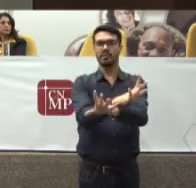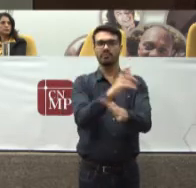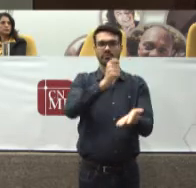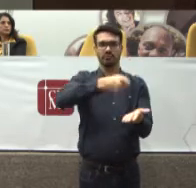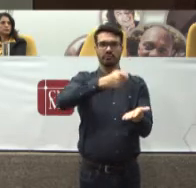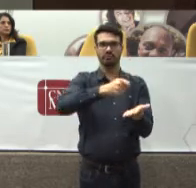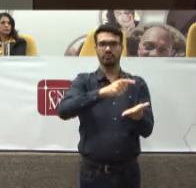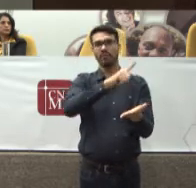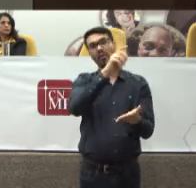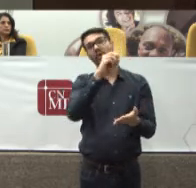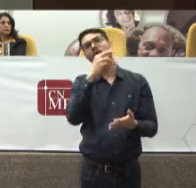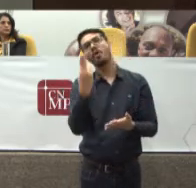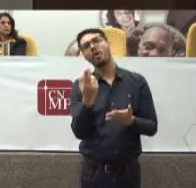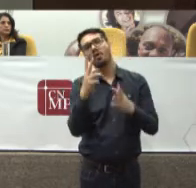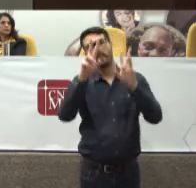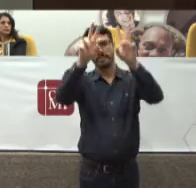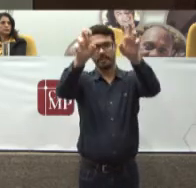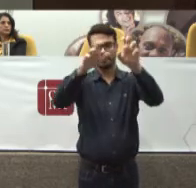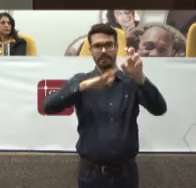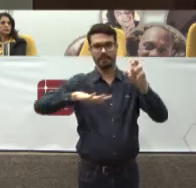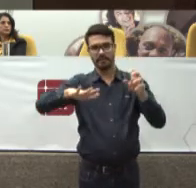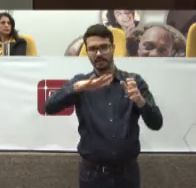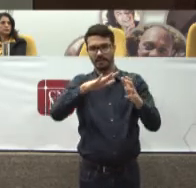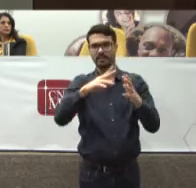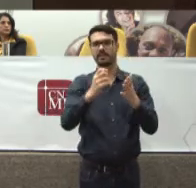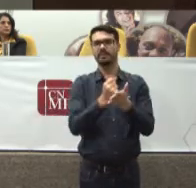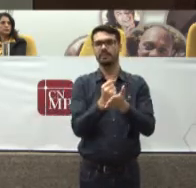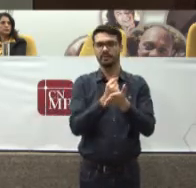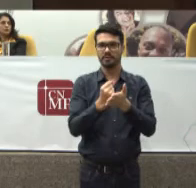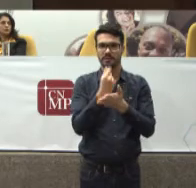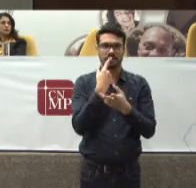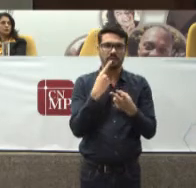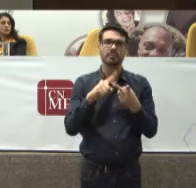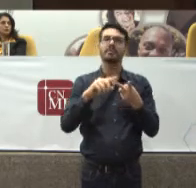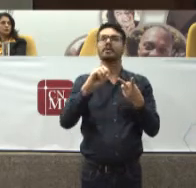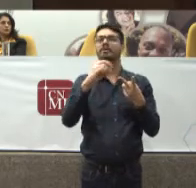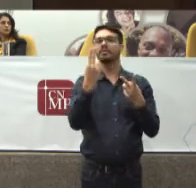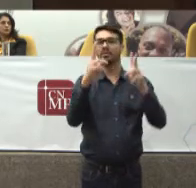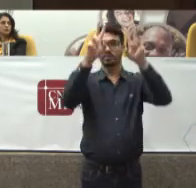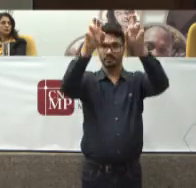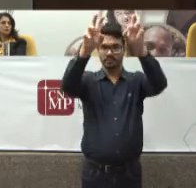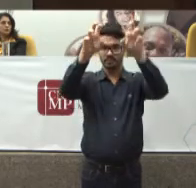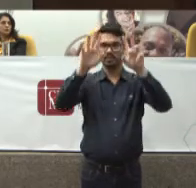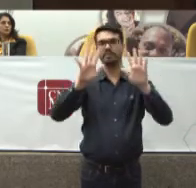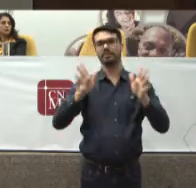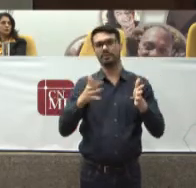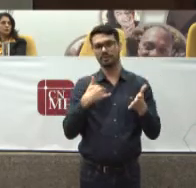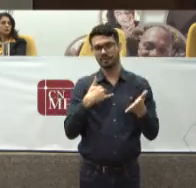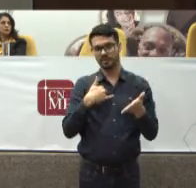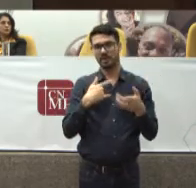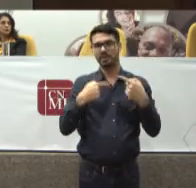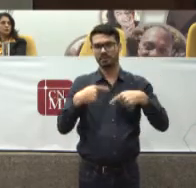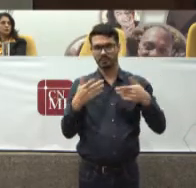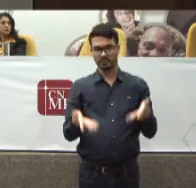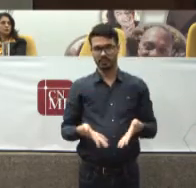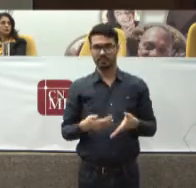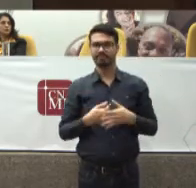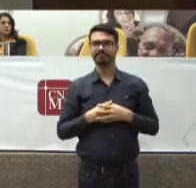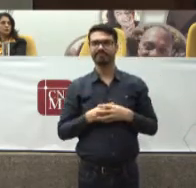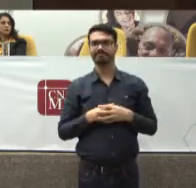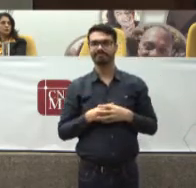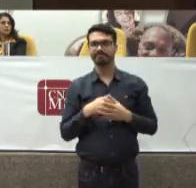Ou sobre Os procedimentos Mais judicializados Hoje Que em breve As pessoas vão ter